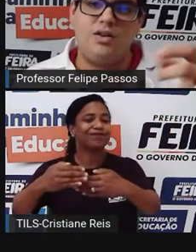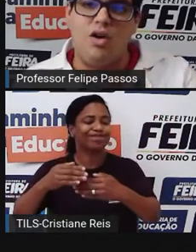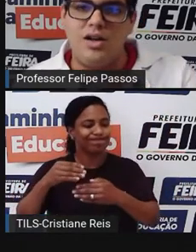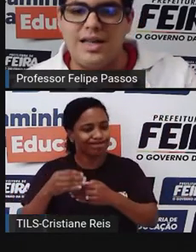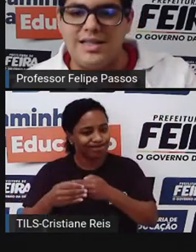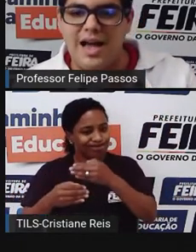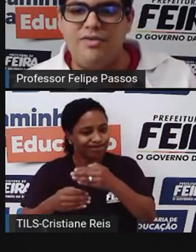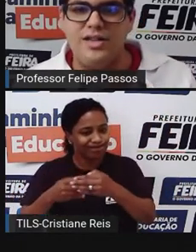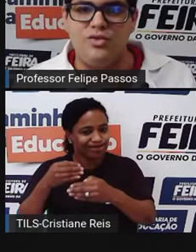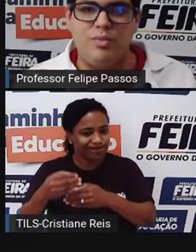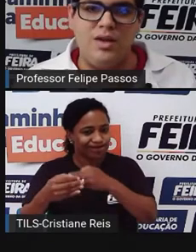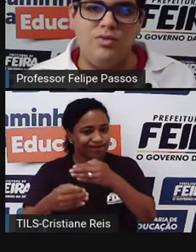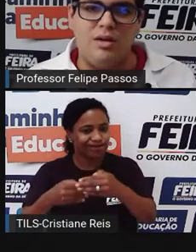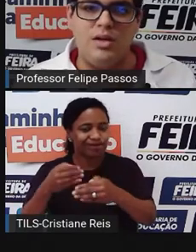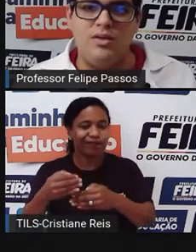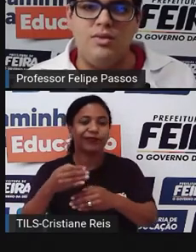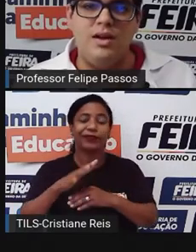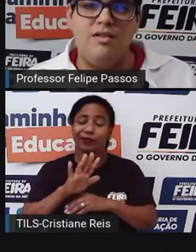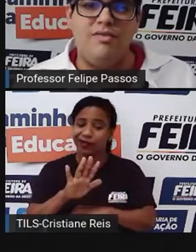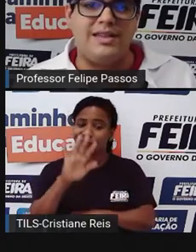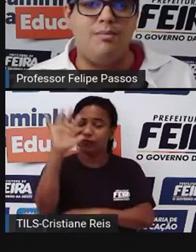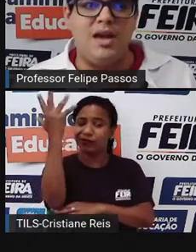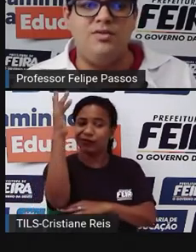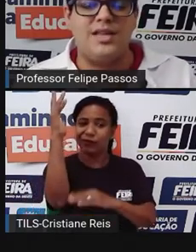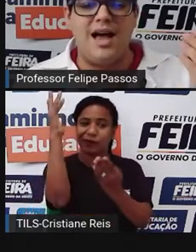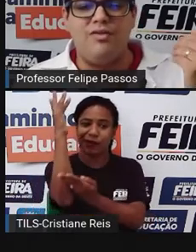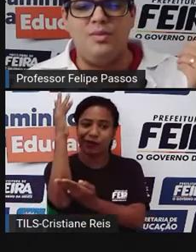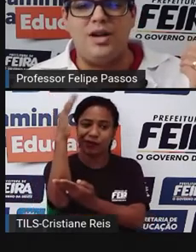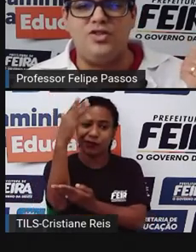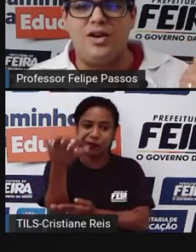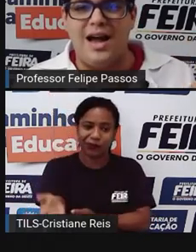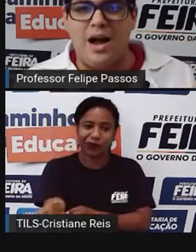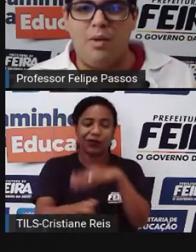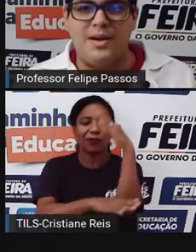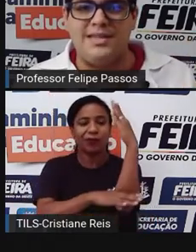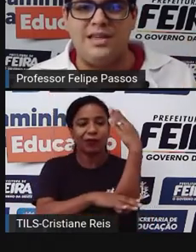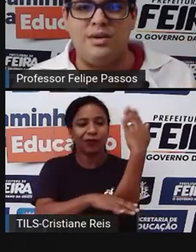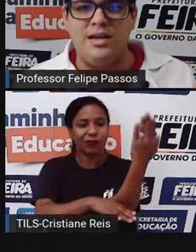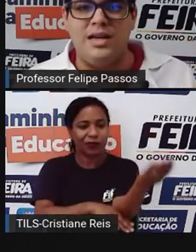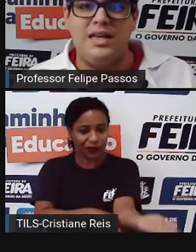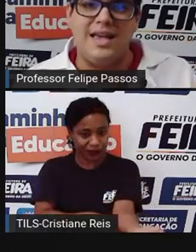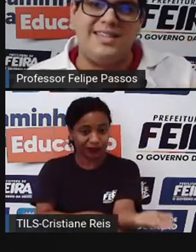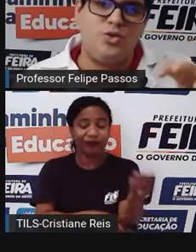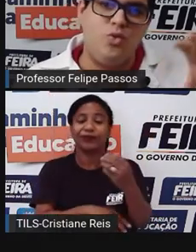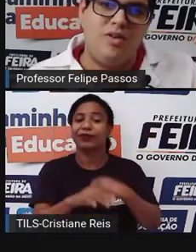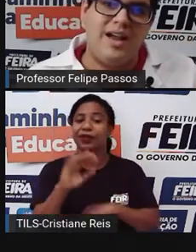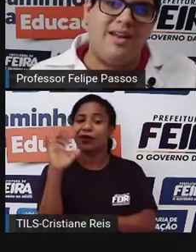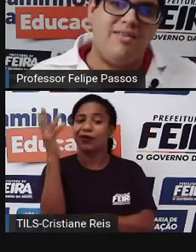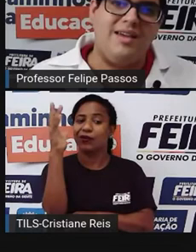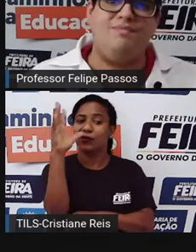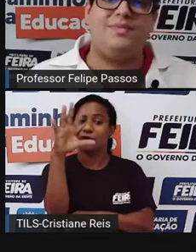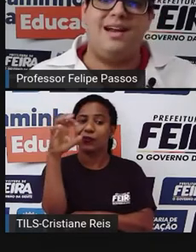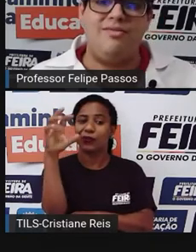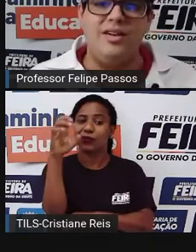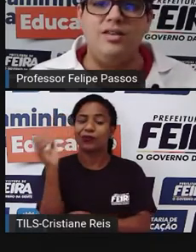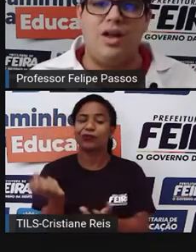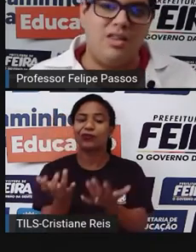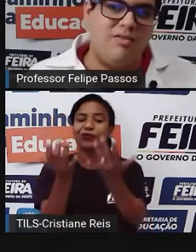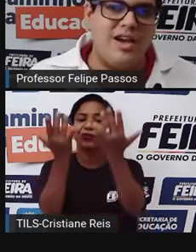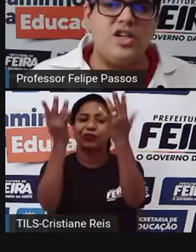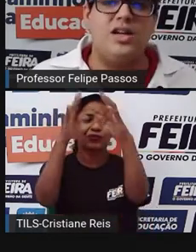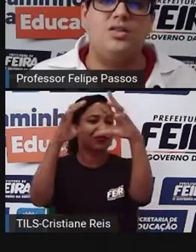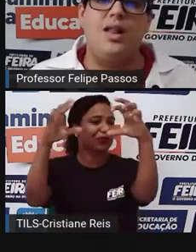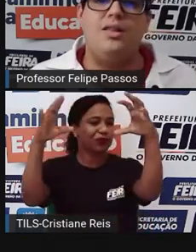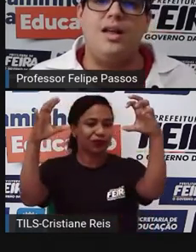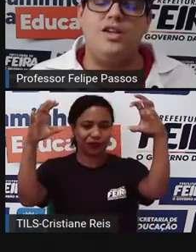a gente corta as árvores no meio do caminho, vai ter menos árvore para jogar água para cima, e essa chuva vai travando,